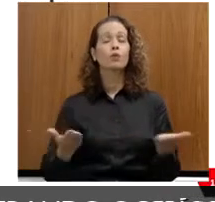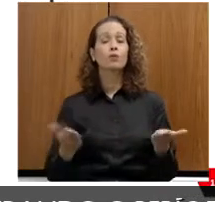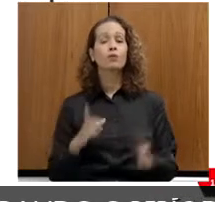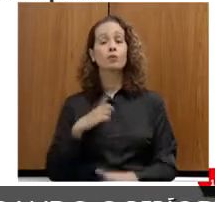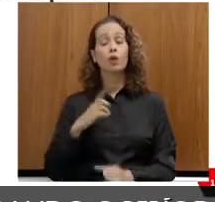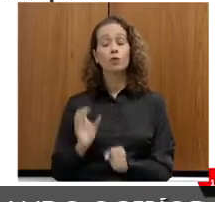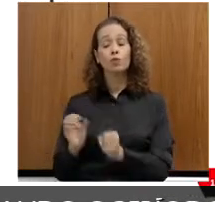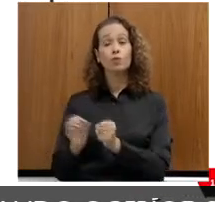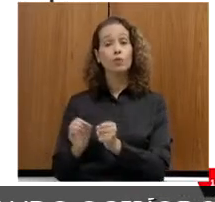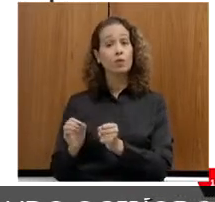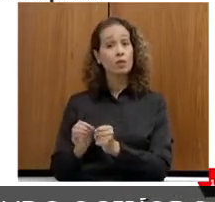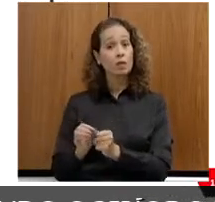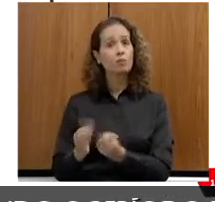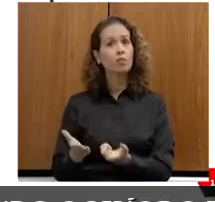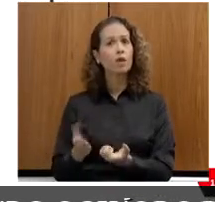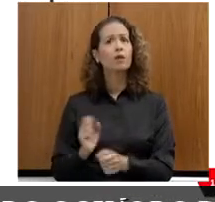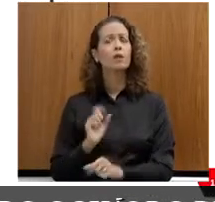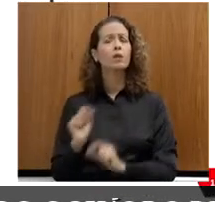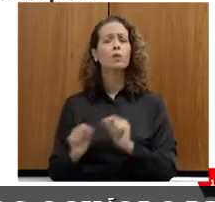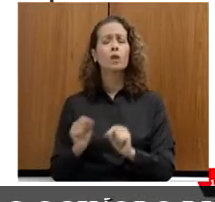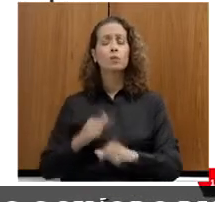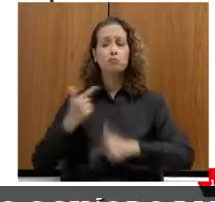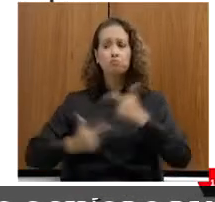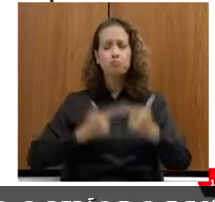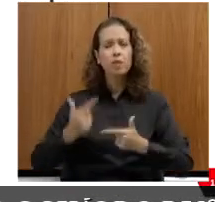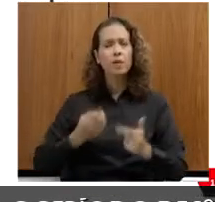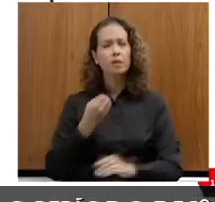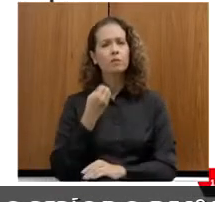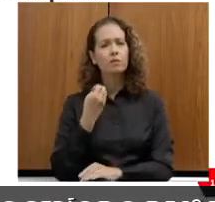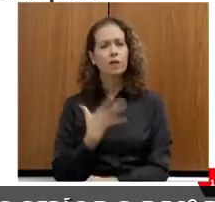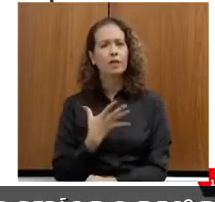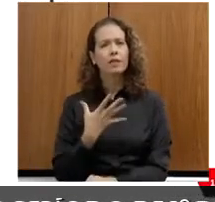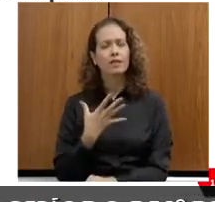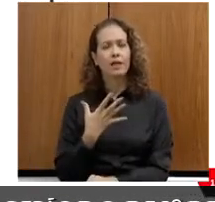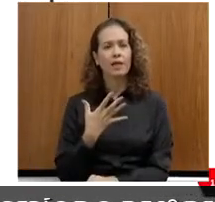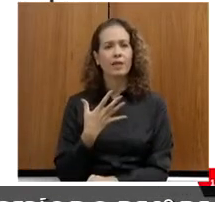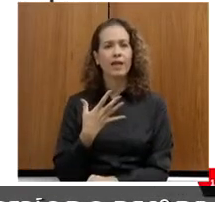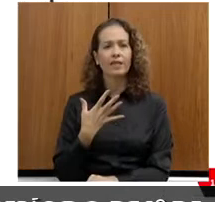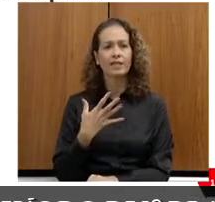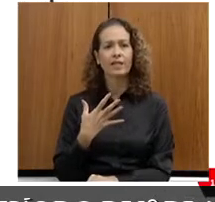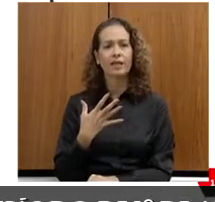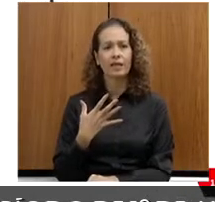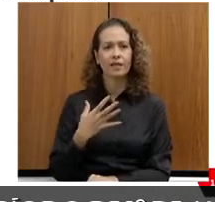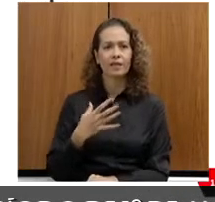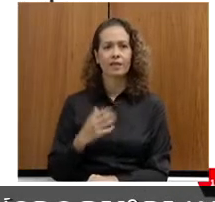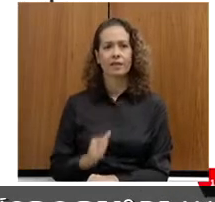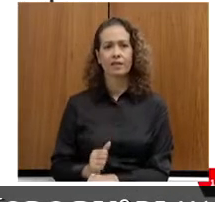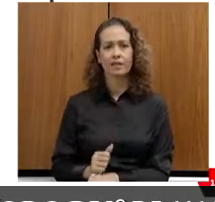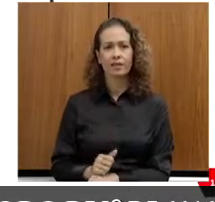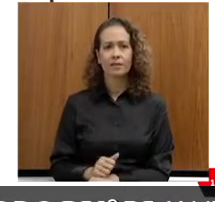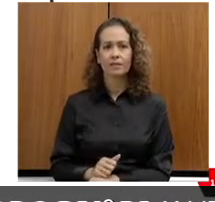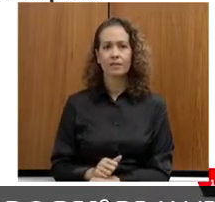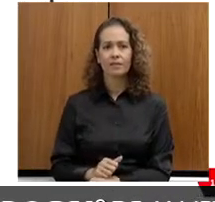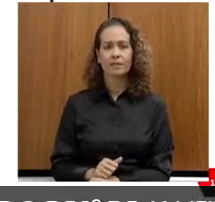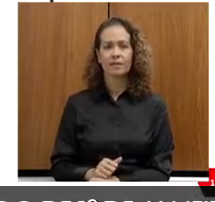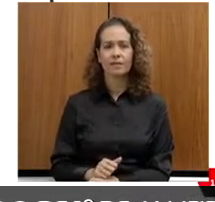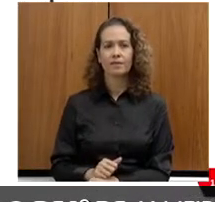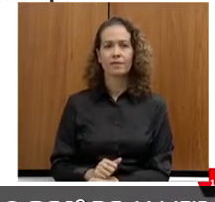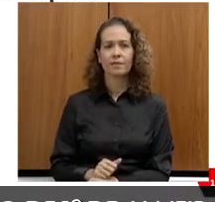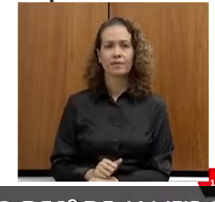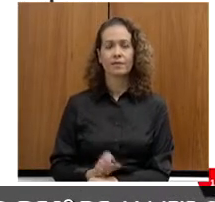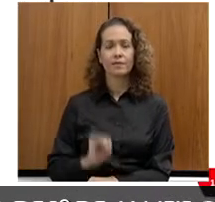muito bom com o ICMS esportivo e que esse ICMS que faz todos os gastos de esporte nos municípios.